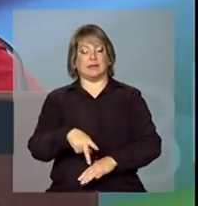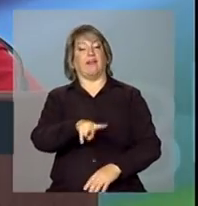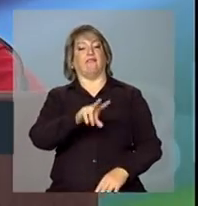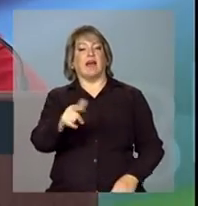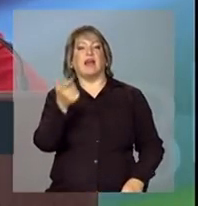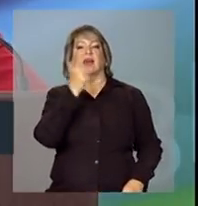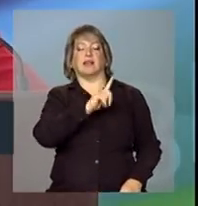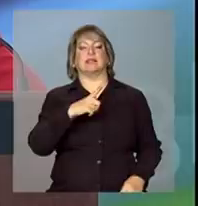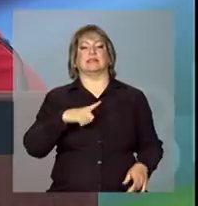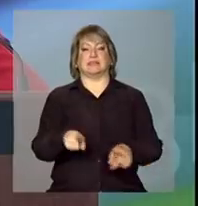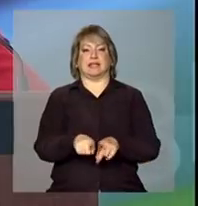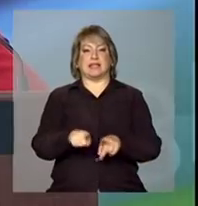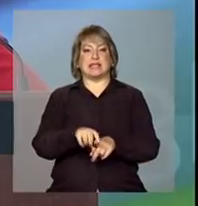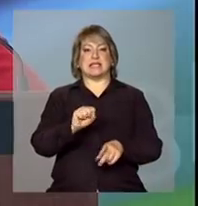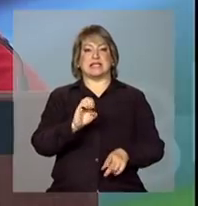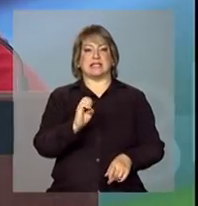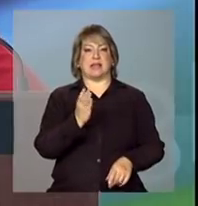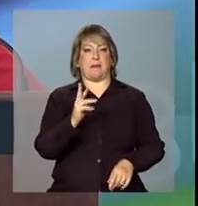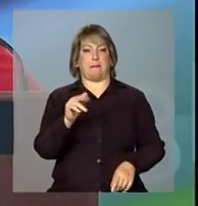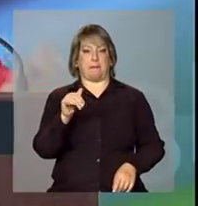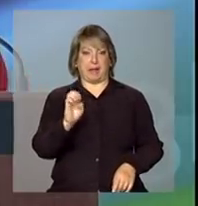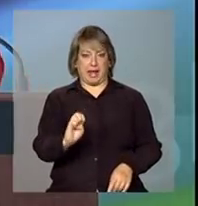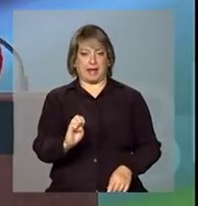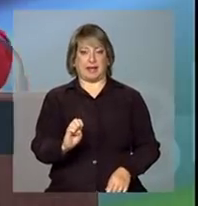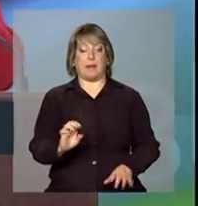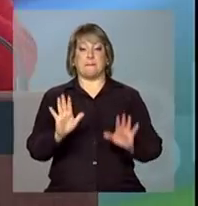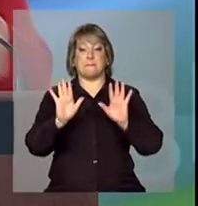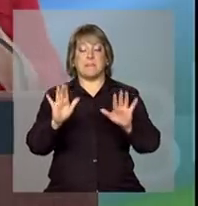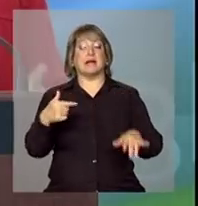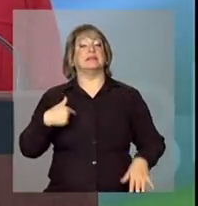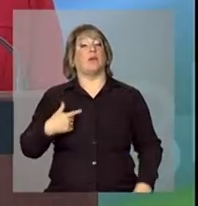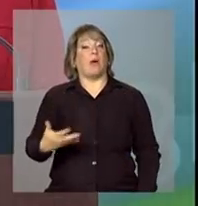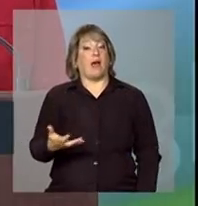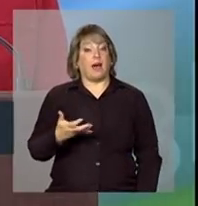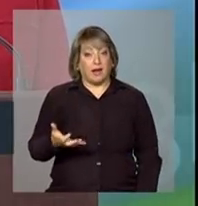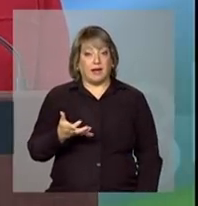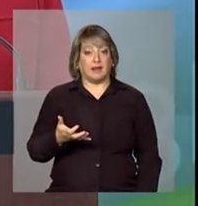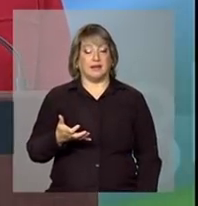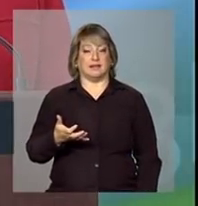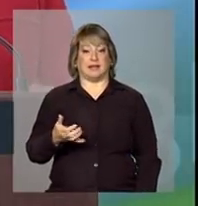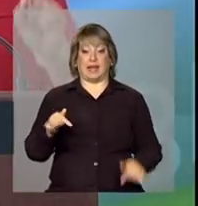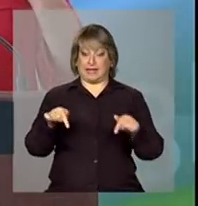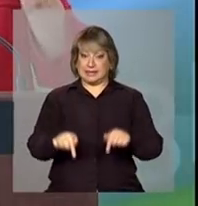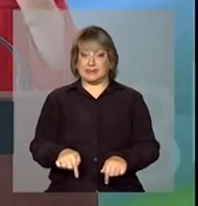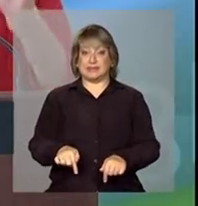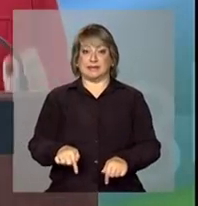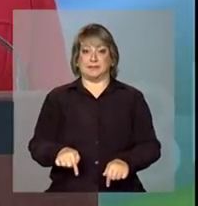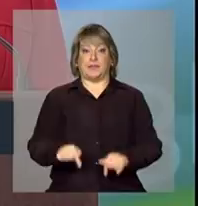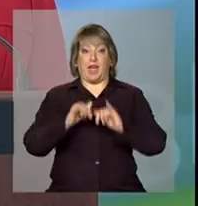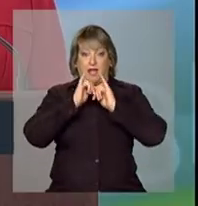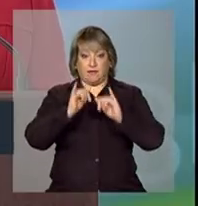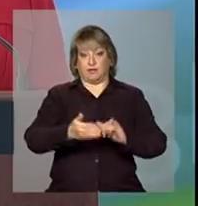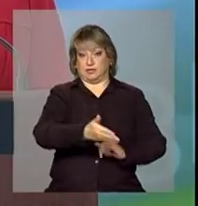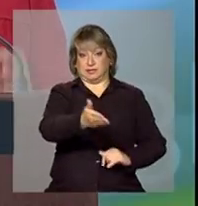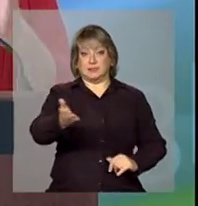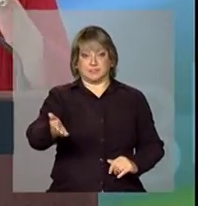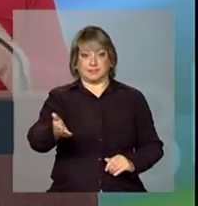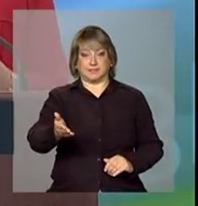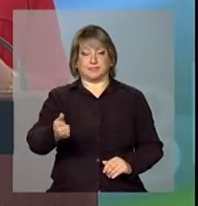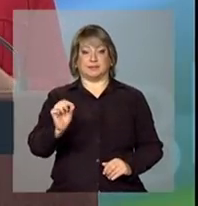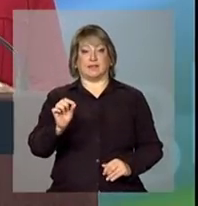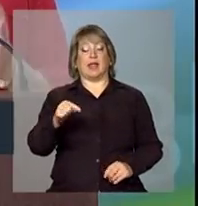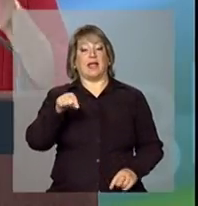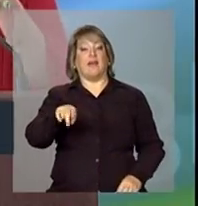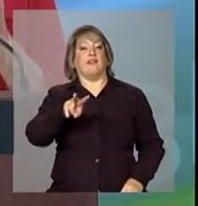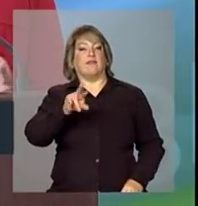vai contar com o apoio do Sebrae, mas eu quero aqui dizer para os senhores que ele